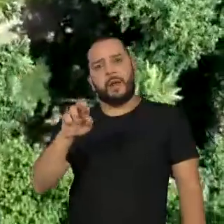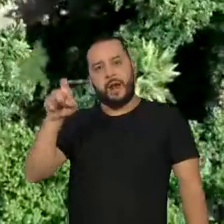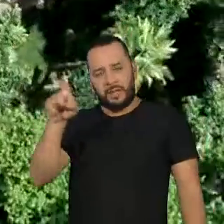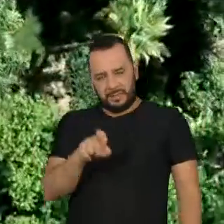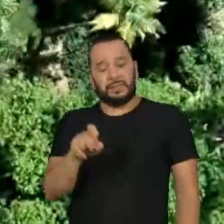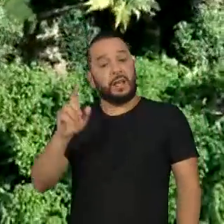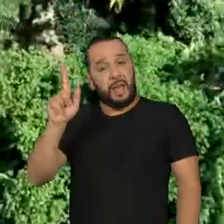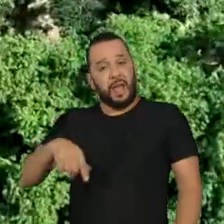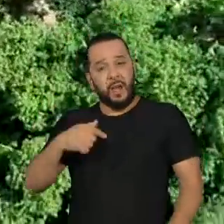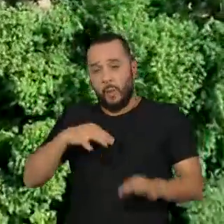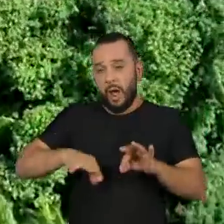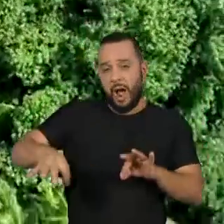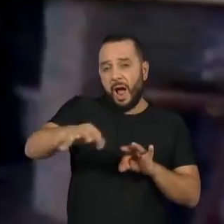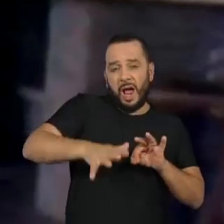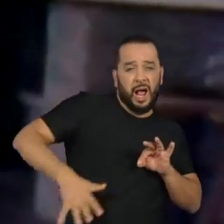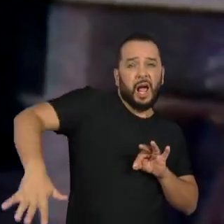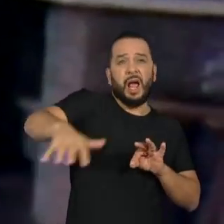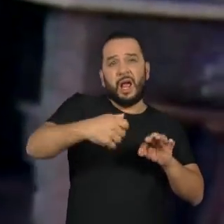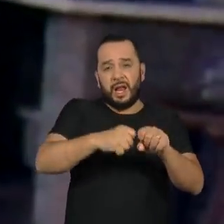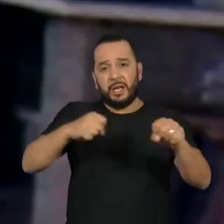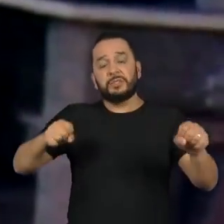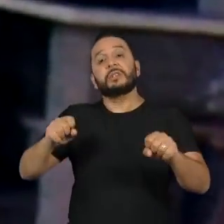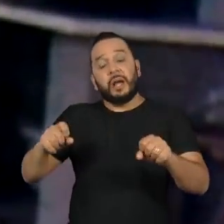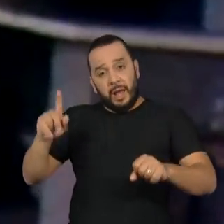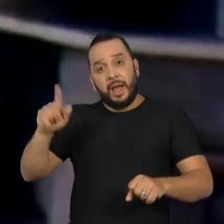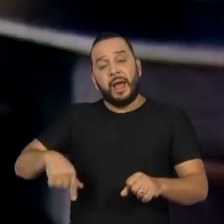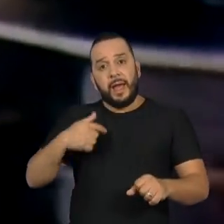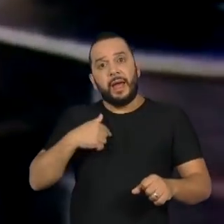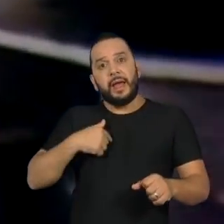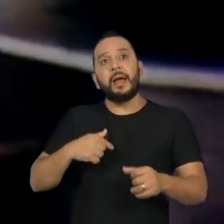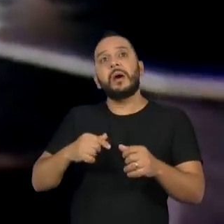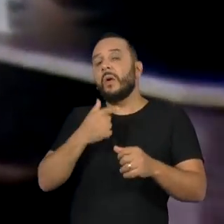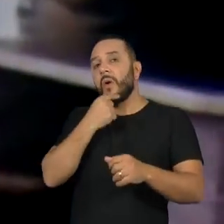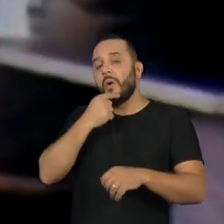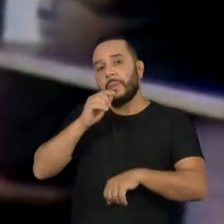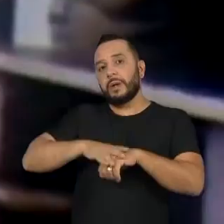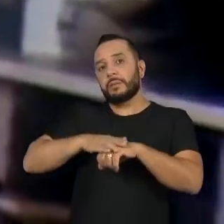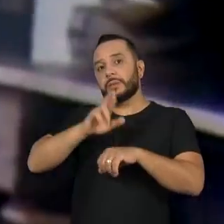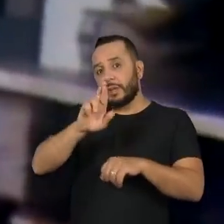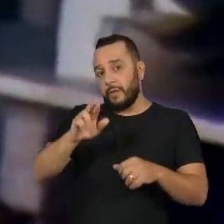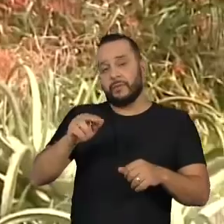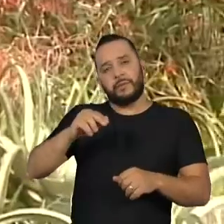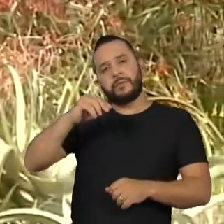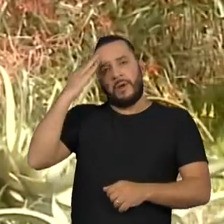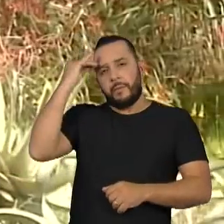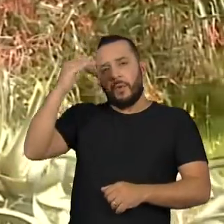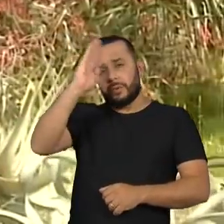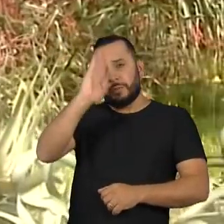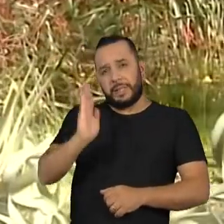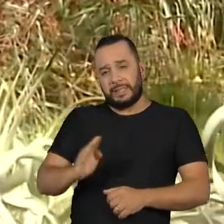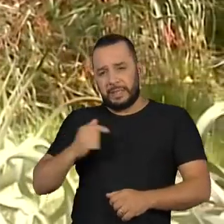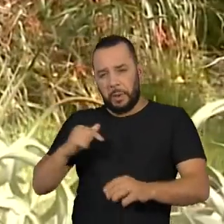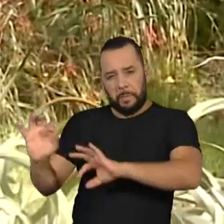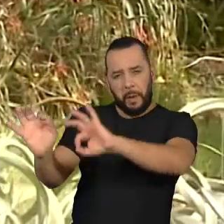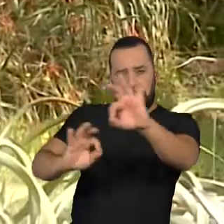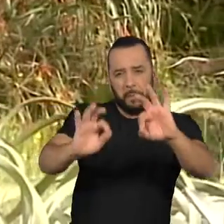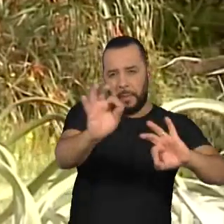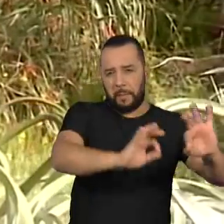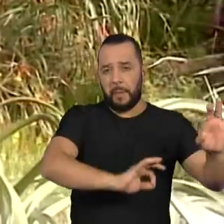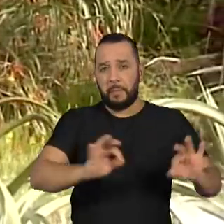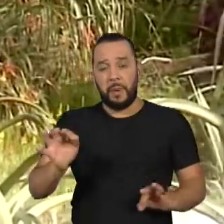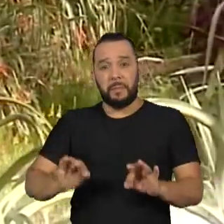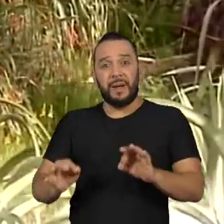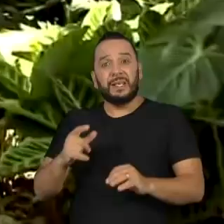metros quadrados, o sítio do famoso paisagista brasileiro abriga uma coleção de mais de 3.500